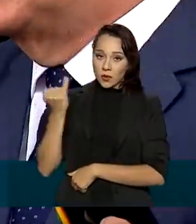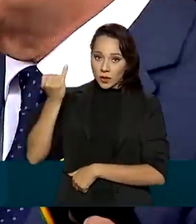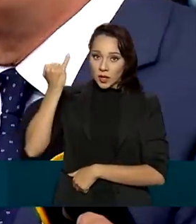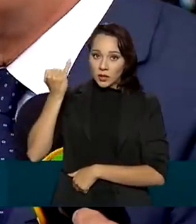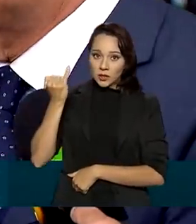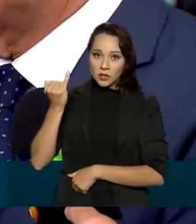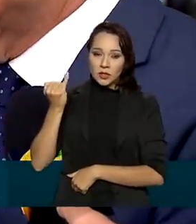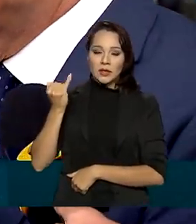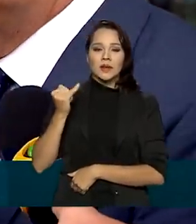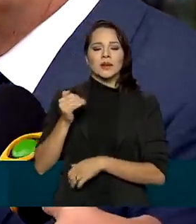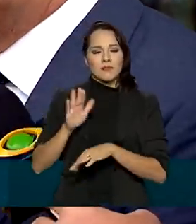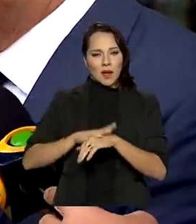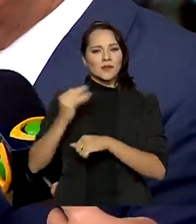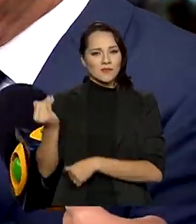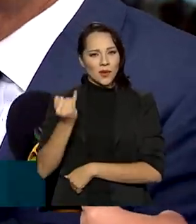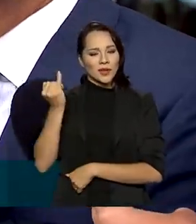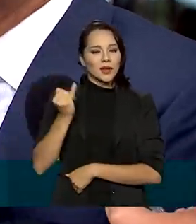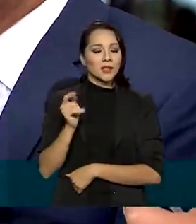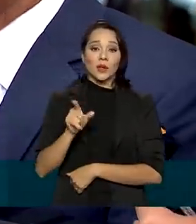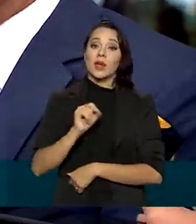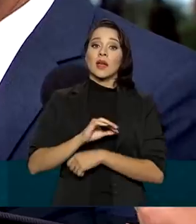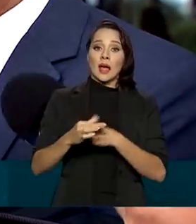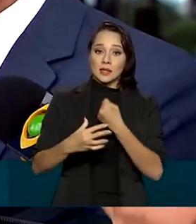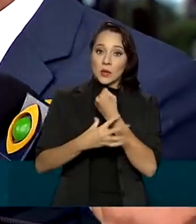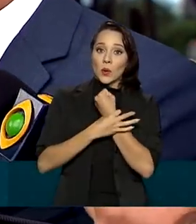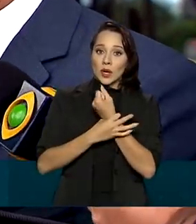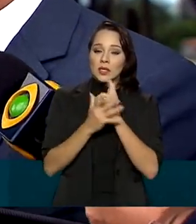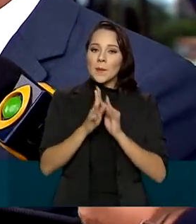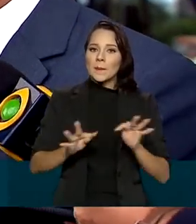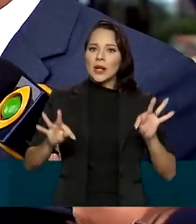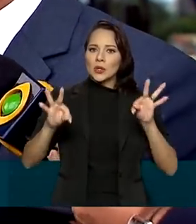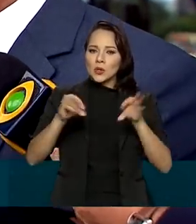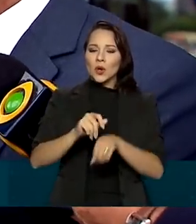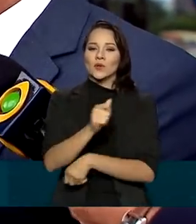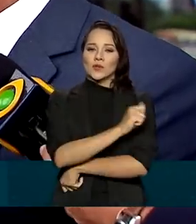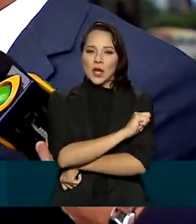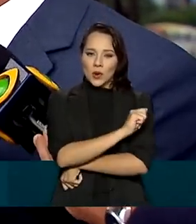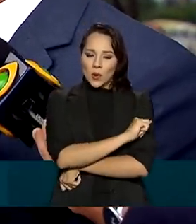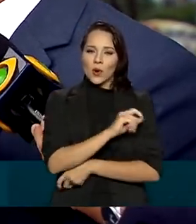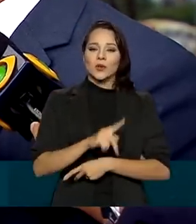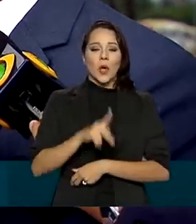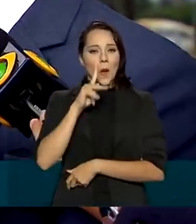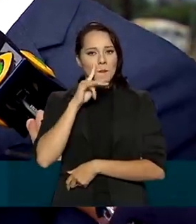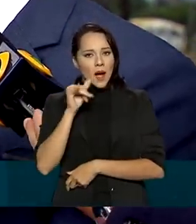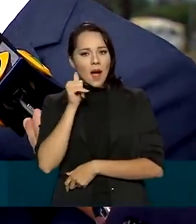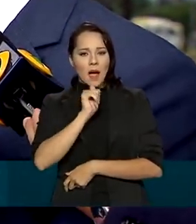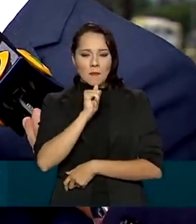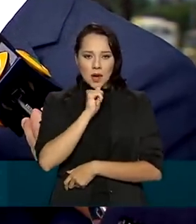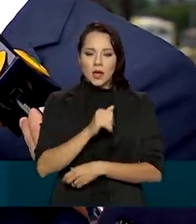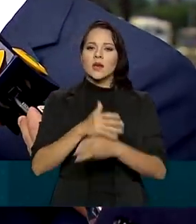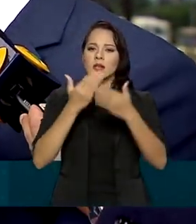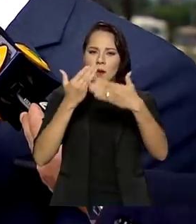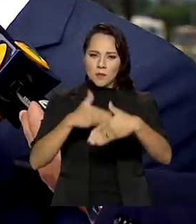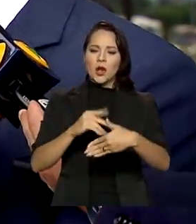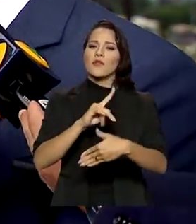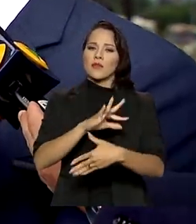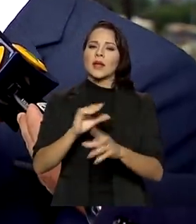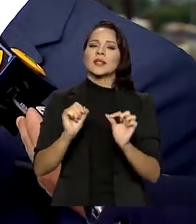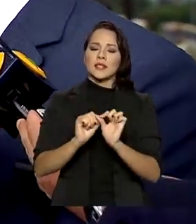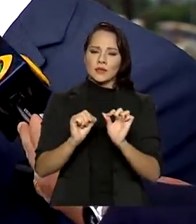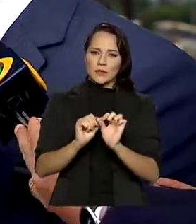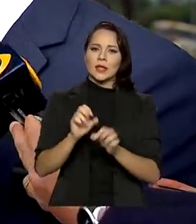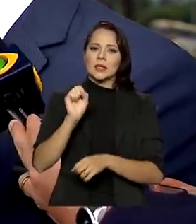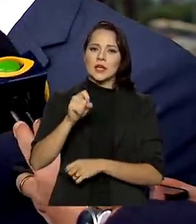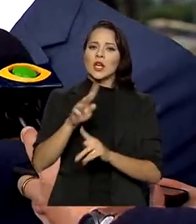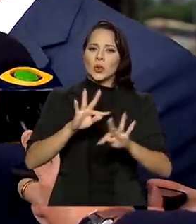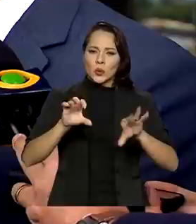ministro Anderson, é que assegurar aí para todos os alunos e os pais que a prova será realizada